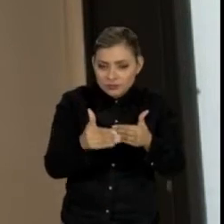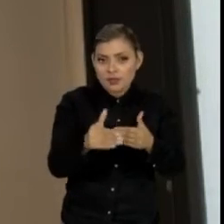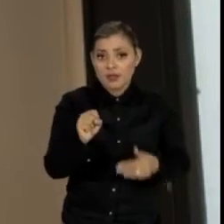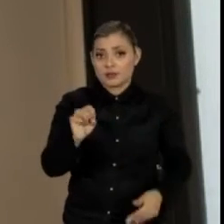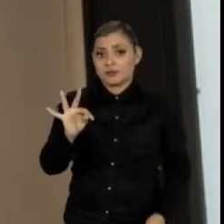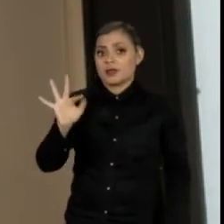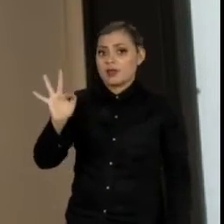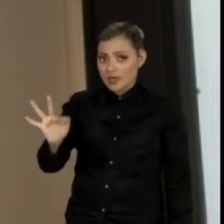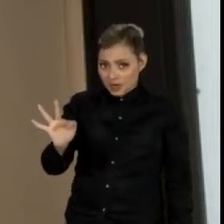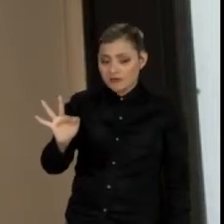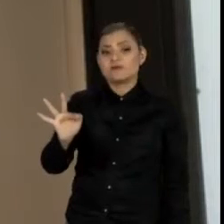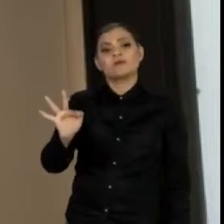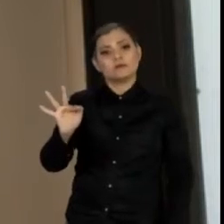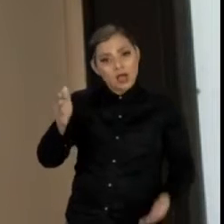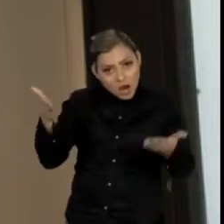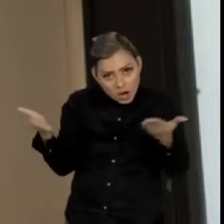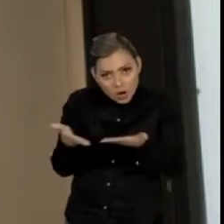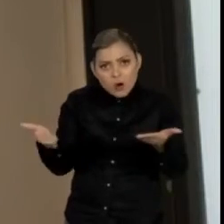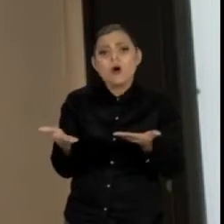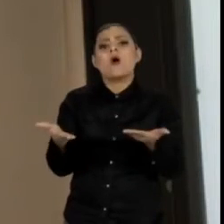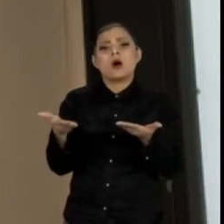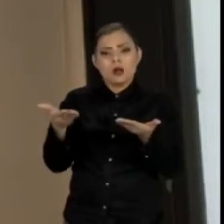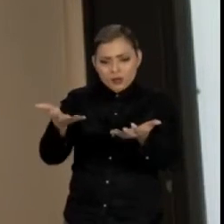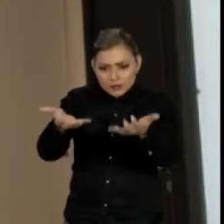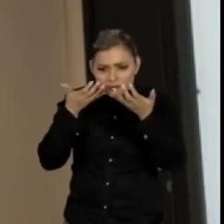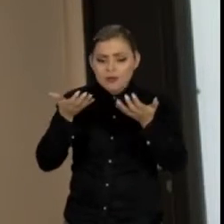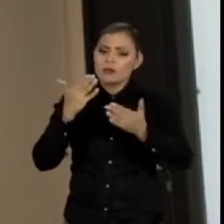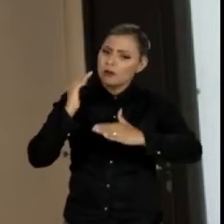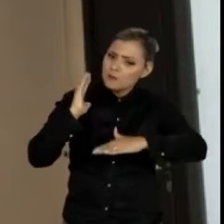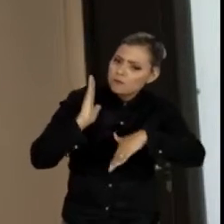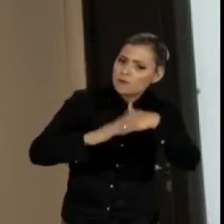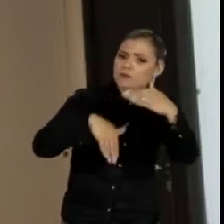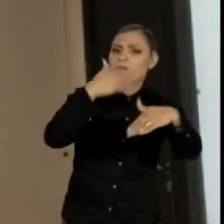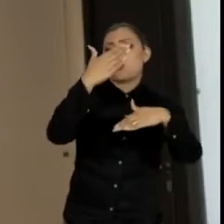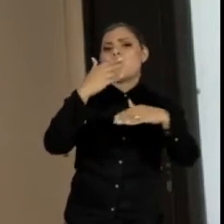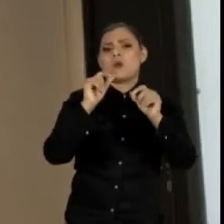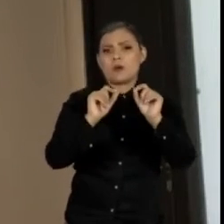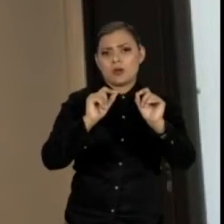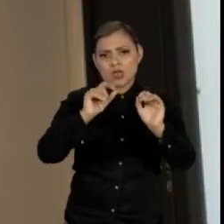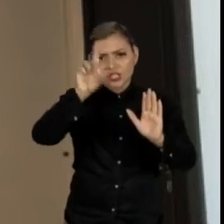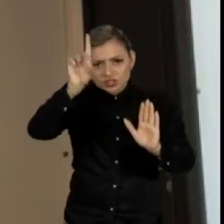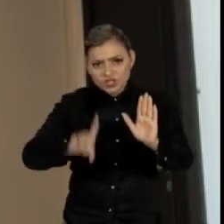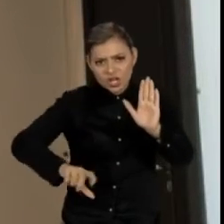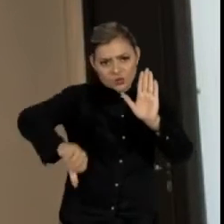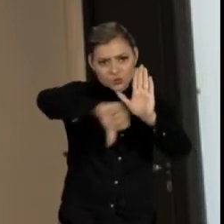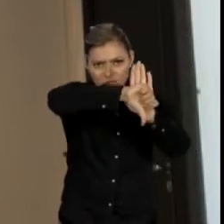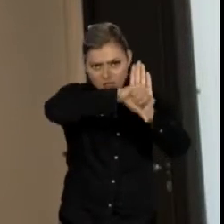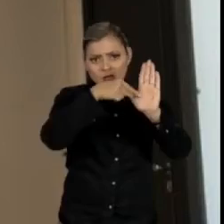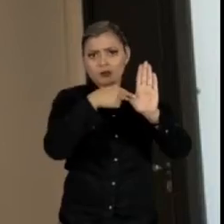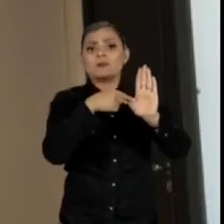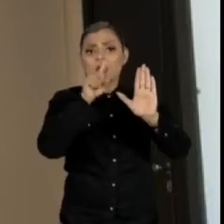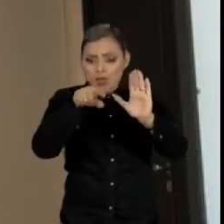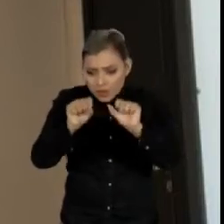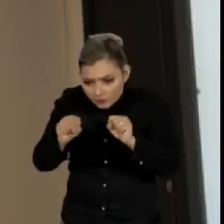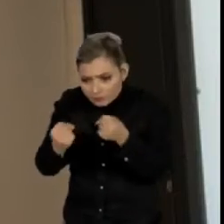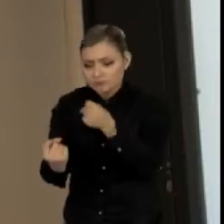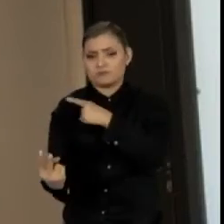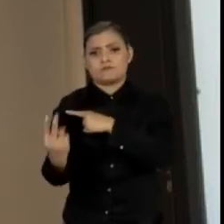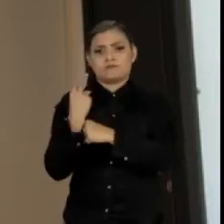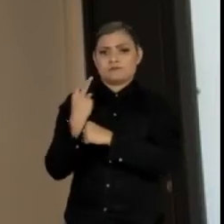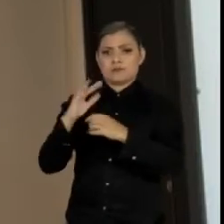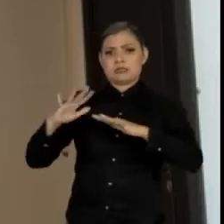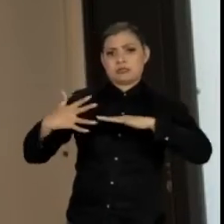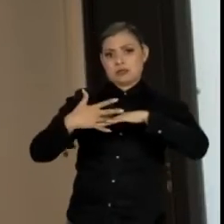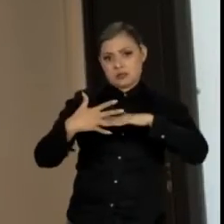Supremo Tribunal Federal possa trilhar um caminho de garantias, tratando o direito penal como uma defesa do cidadão